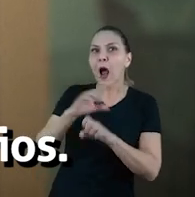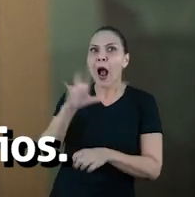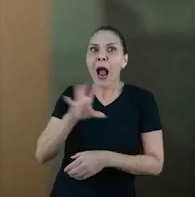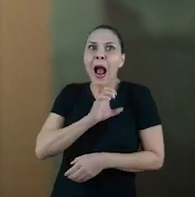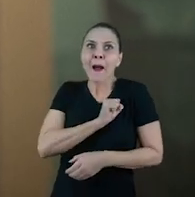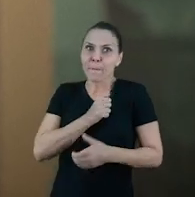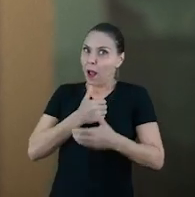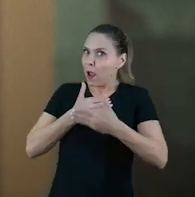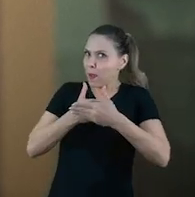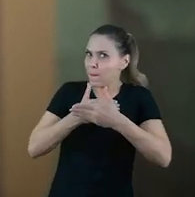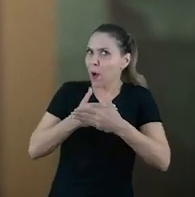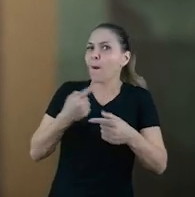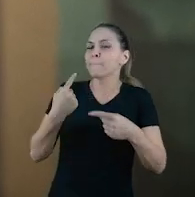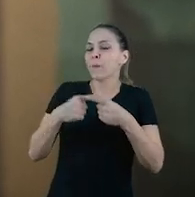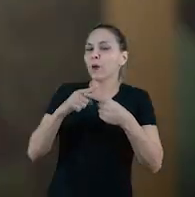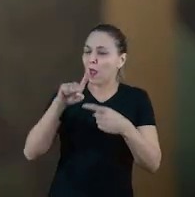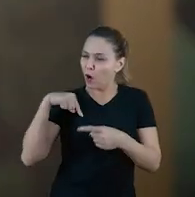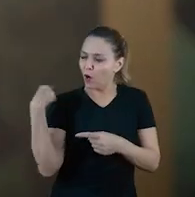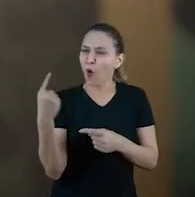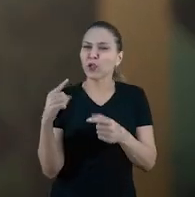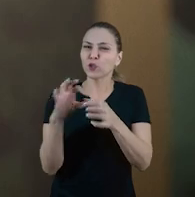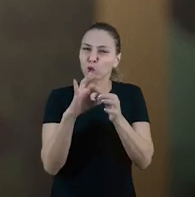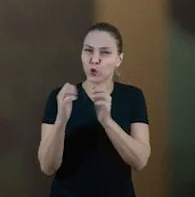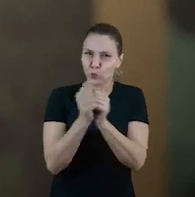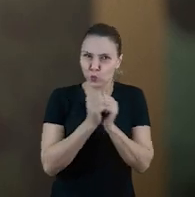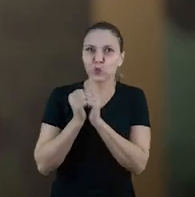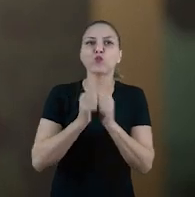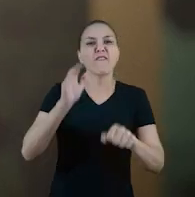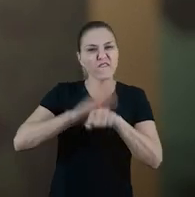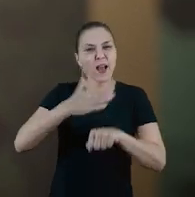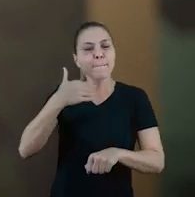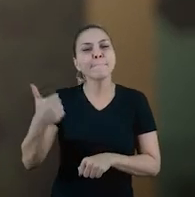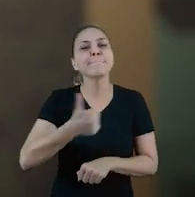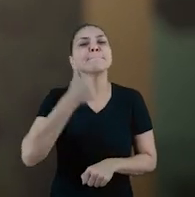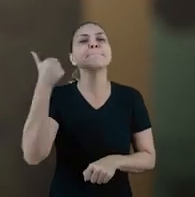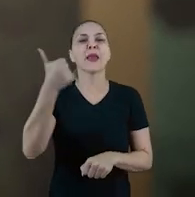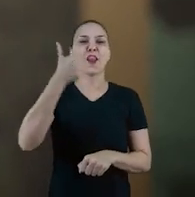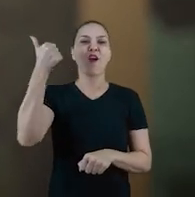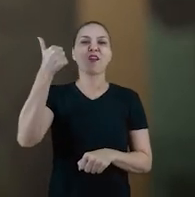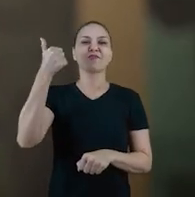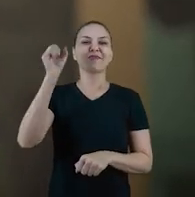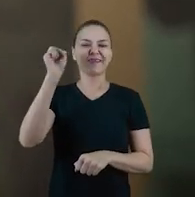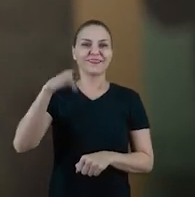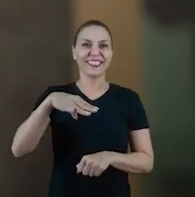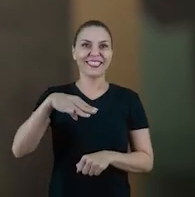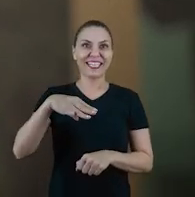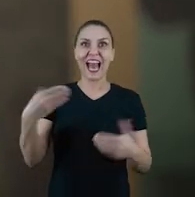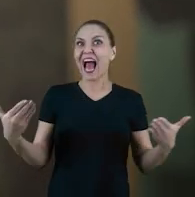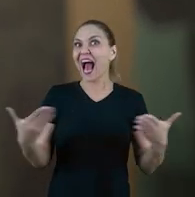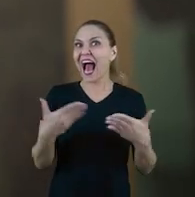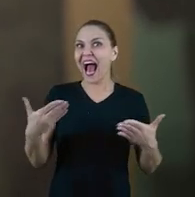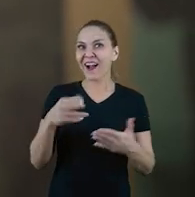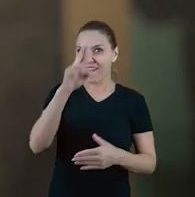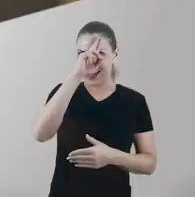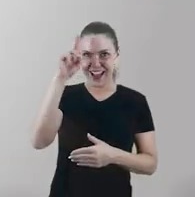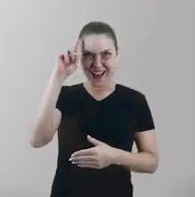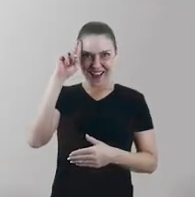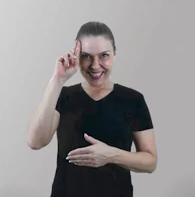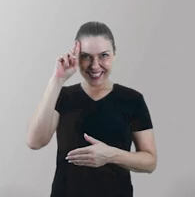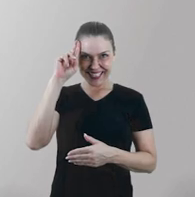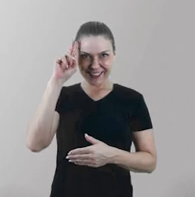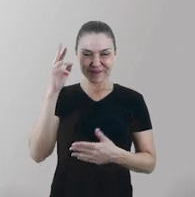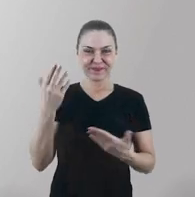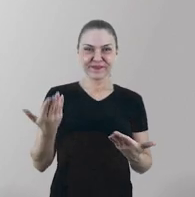empresários. Gente que ama Ribeirão. Porque quando a gente decide junto, a gente faz mais e faz melhor.